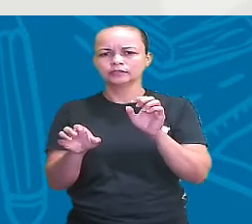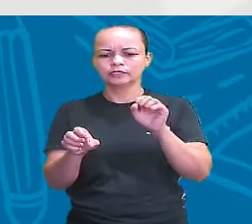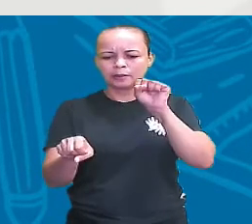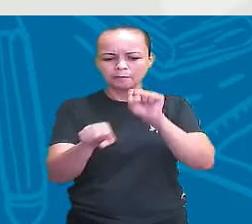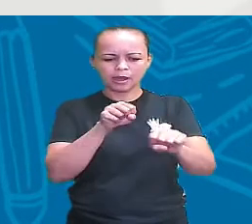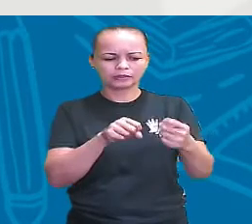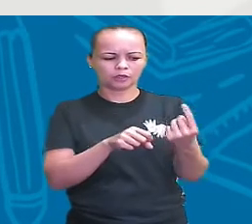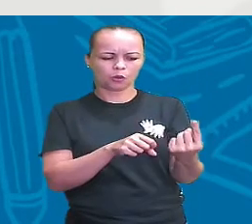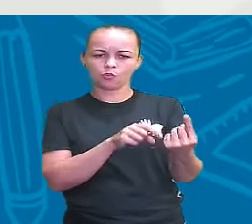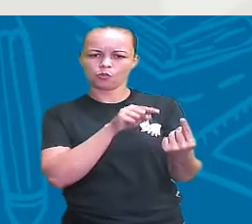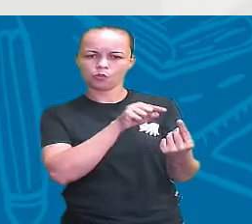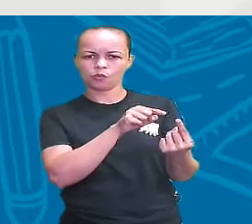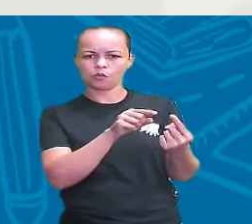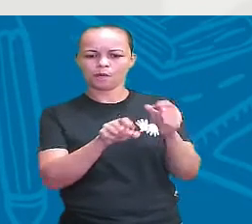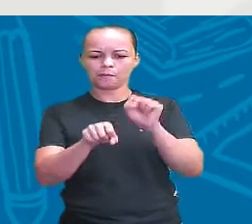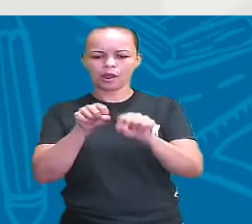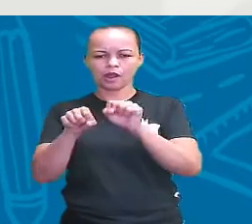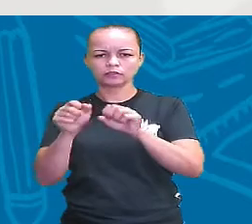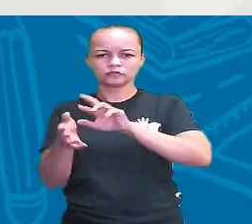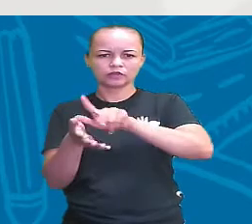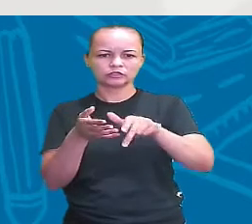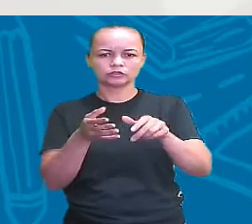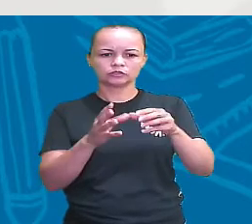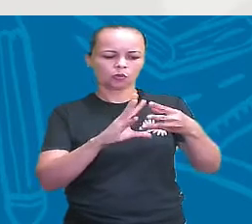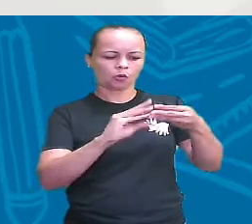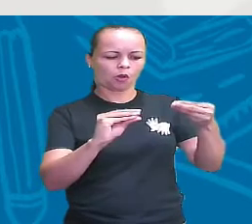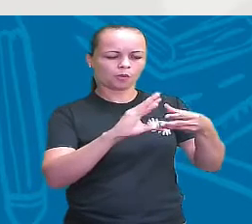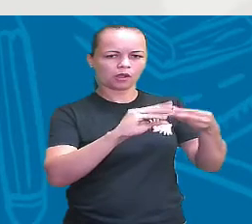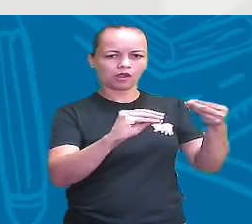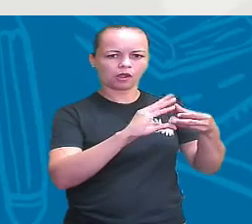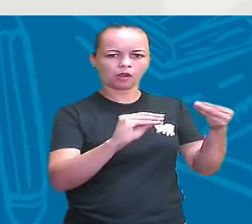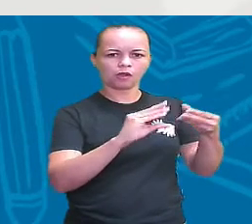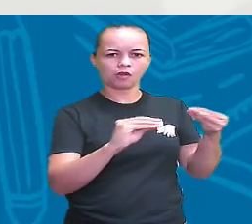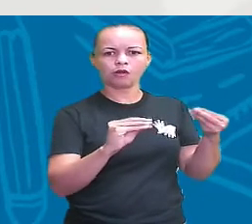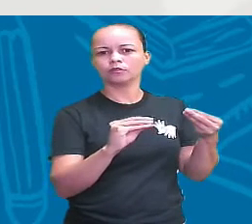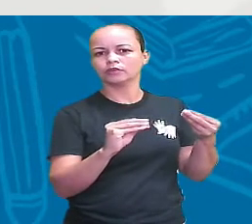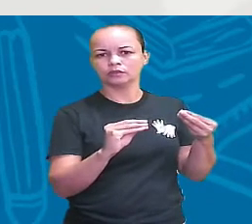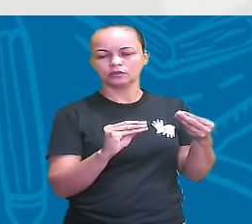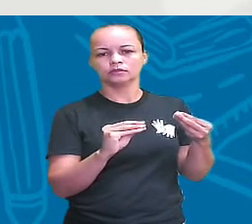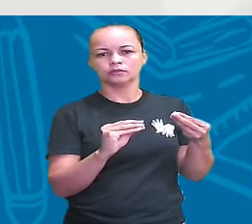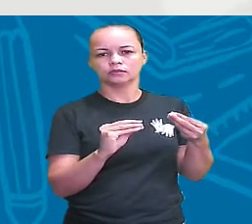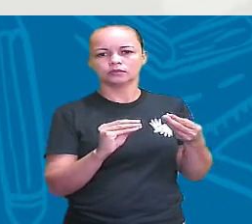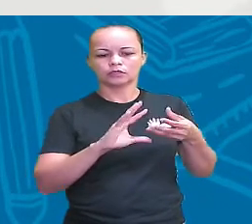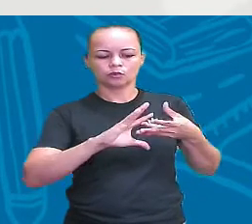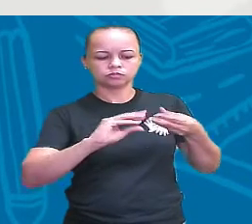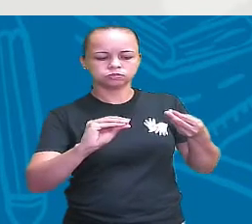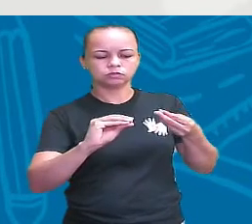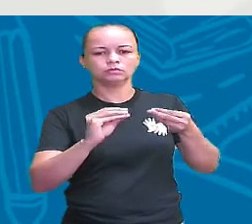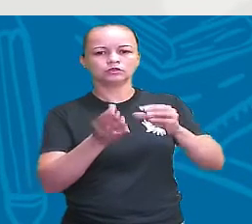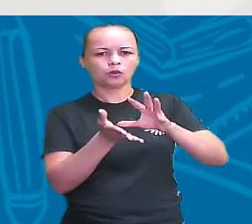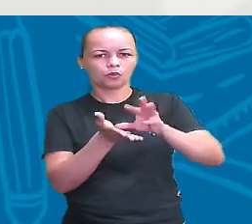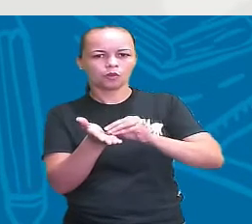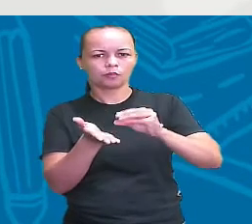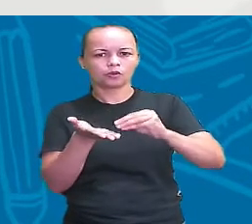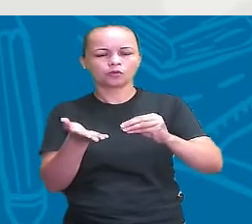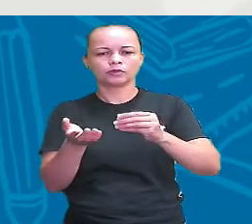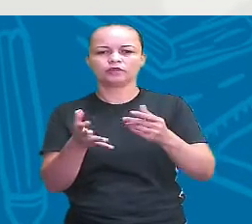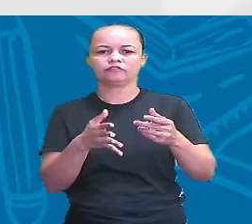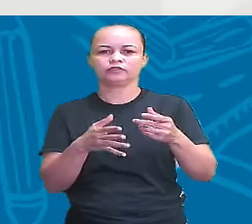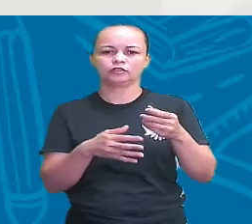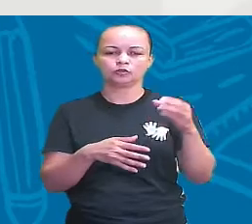mata todos, porque todos são clones, todos são apenas cópias um do outro. Então, há vantagem porque é muito mais